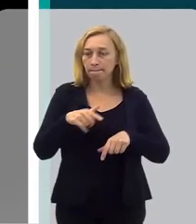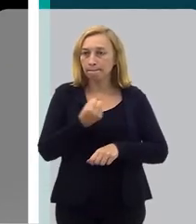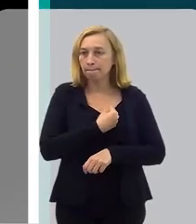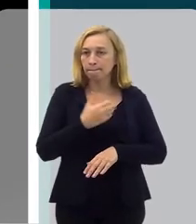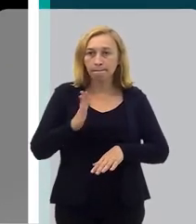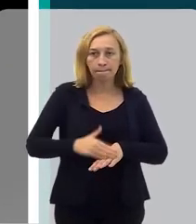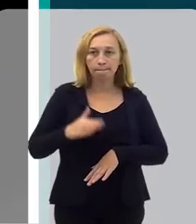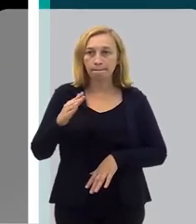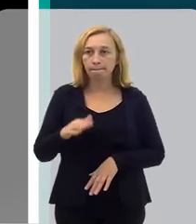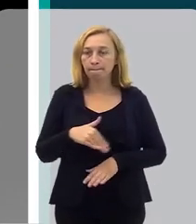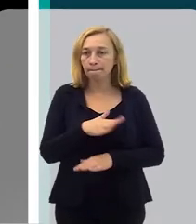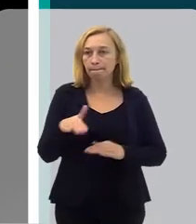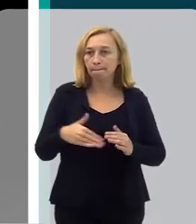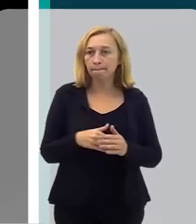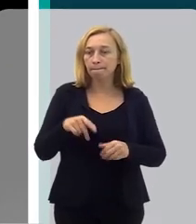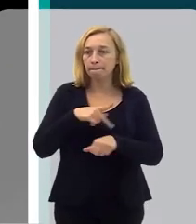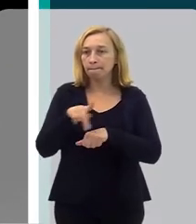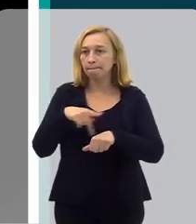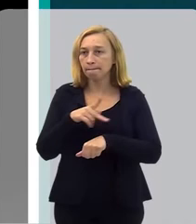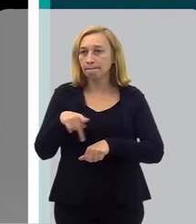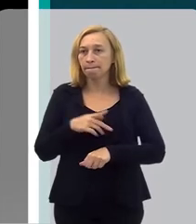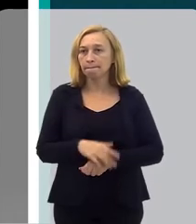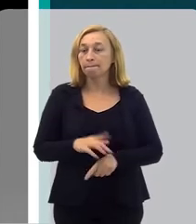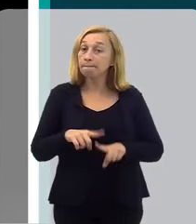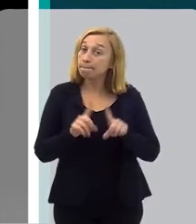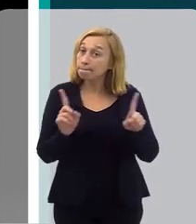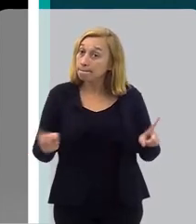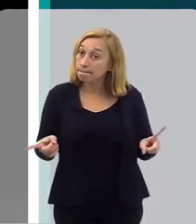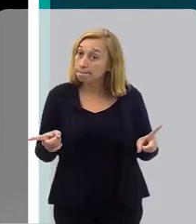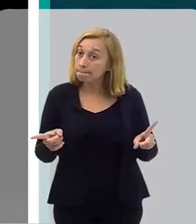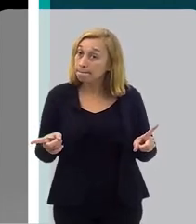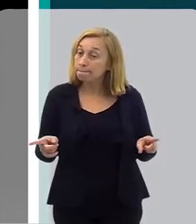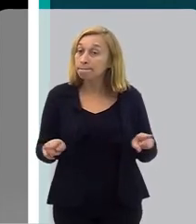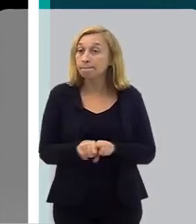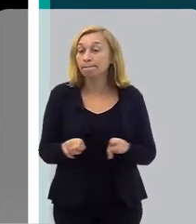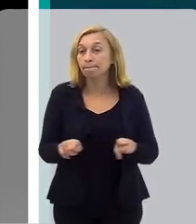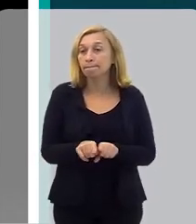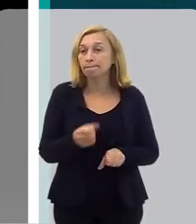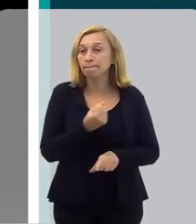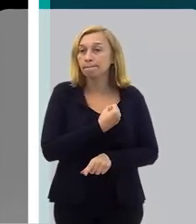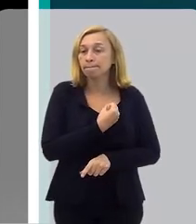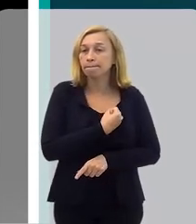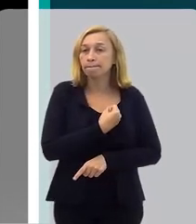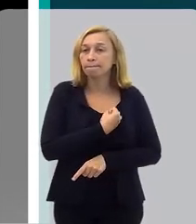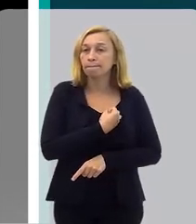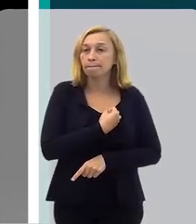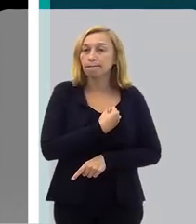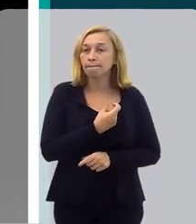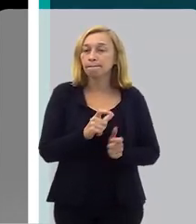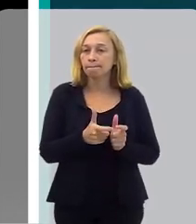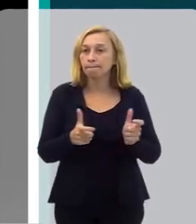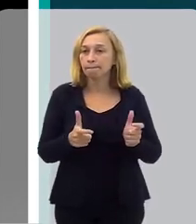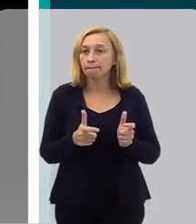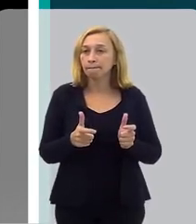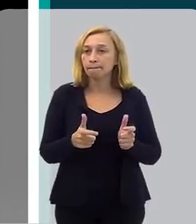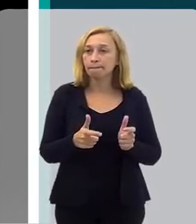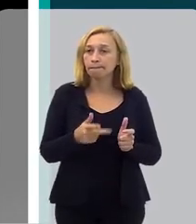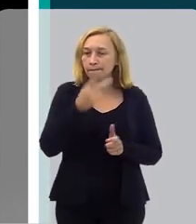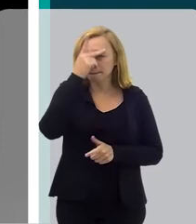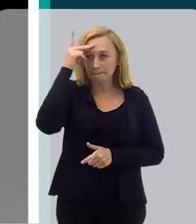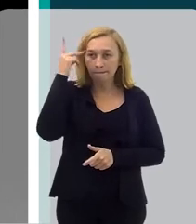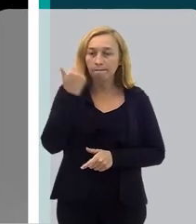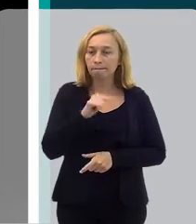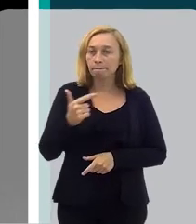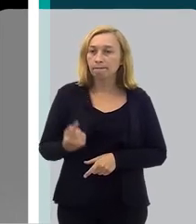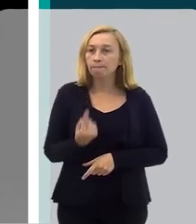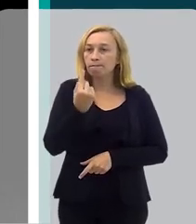o maior número entre todos os países, mas também tem a maior quantidade de pessoas sem nenhum dente